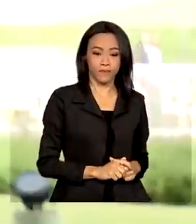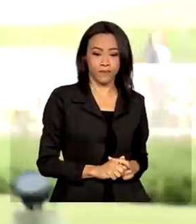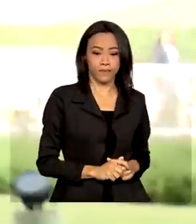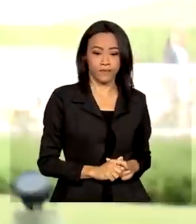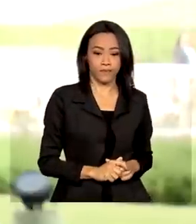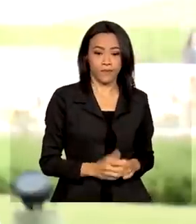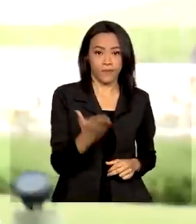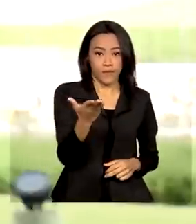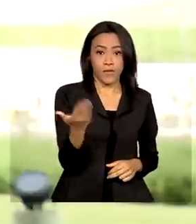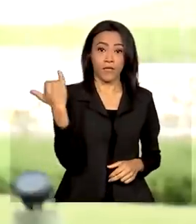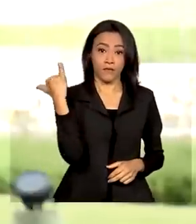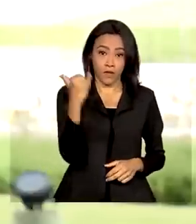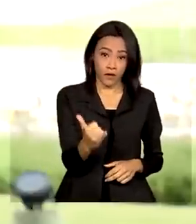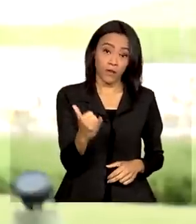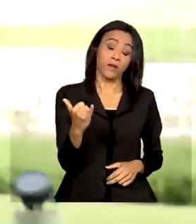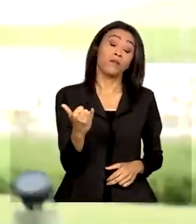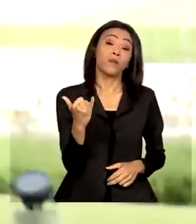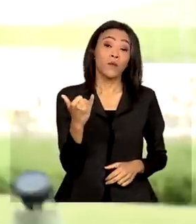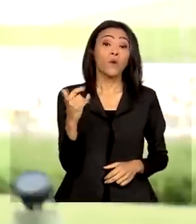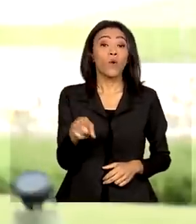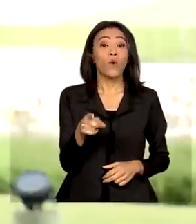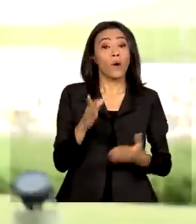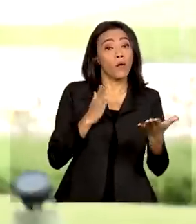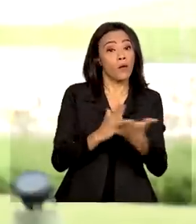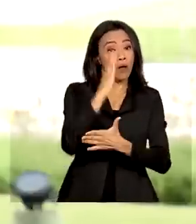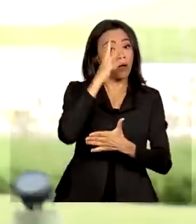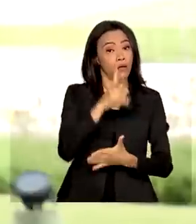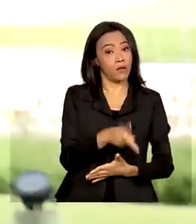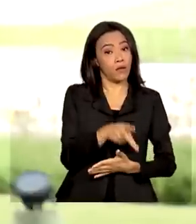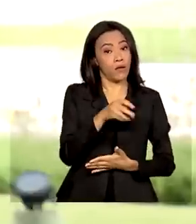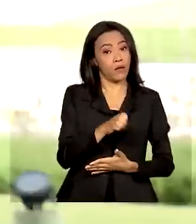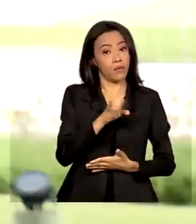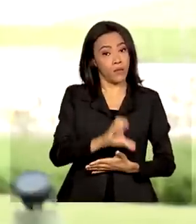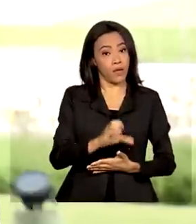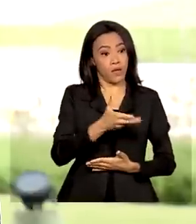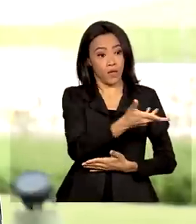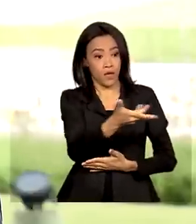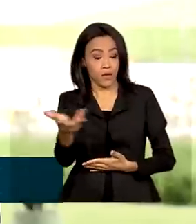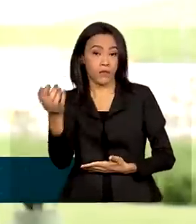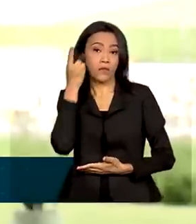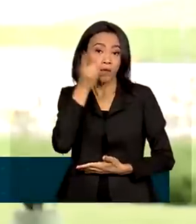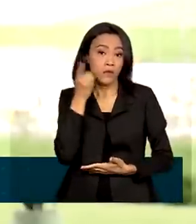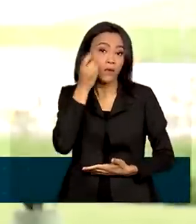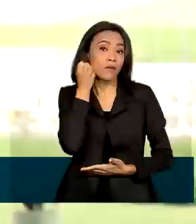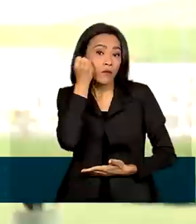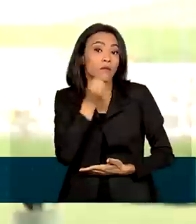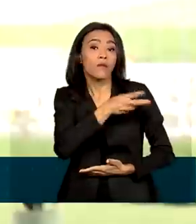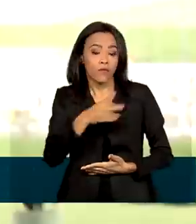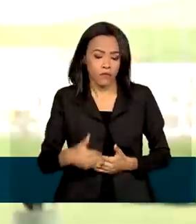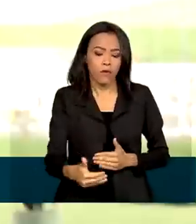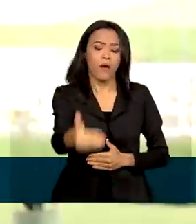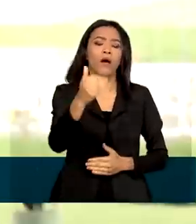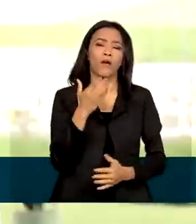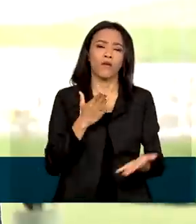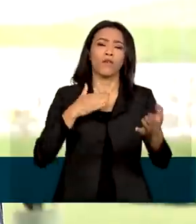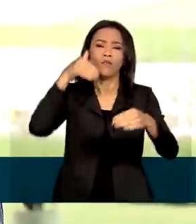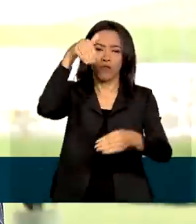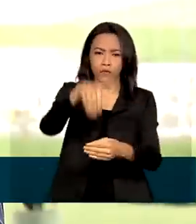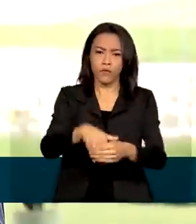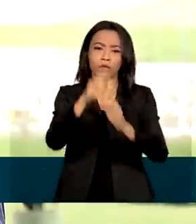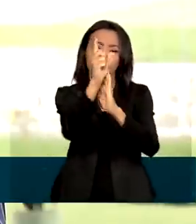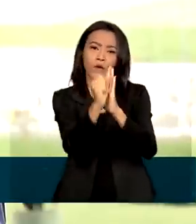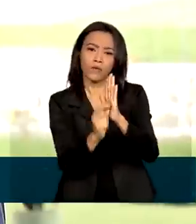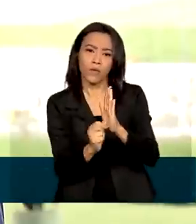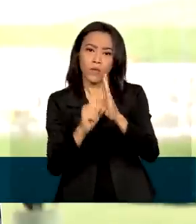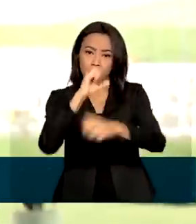Imara, olha, com a promulgação da PEC, os parlamentares devem votar ainda hoje o orçamento para 2023. Isso porque